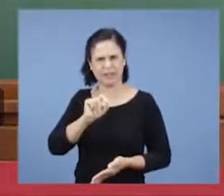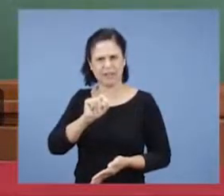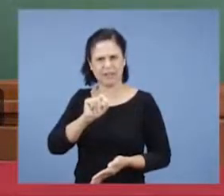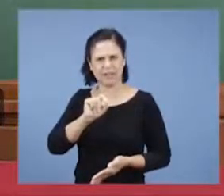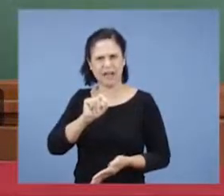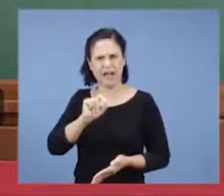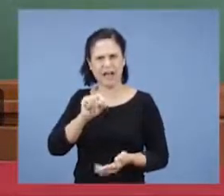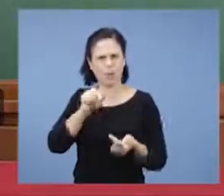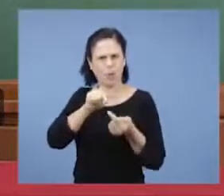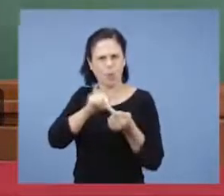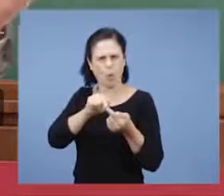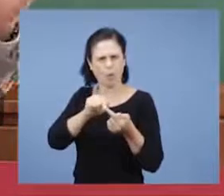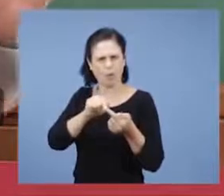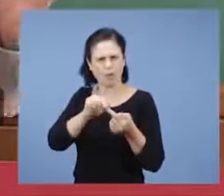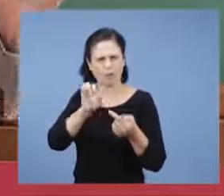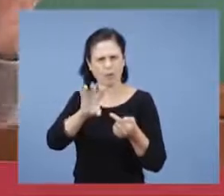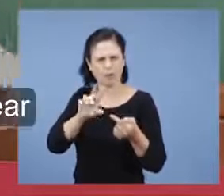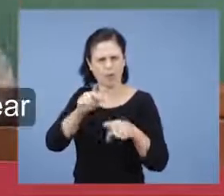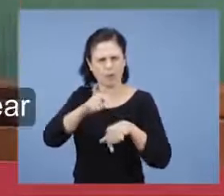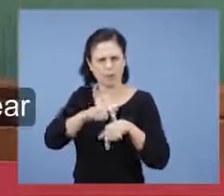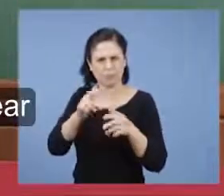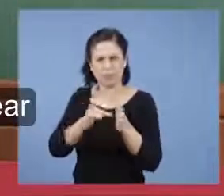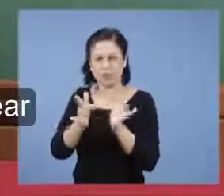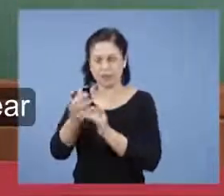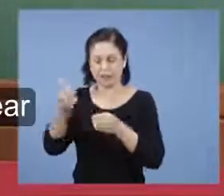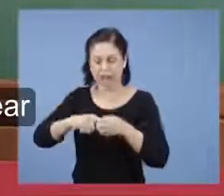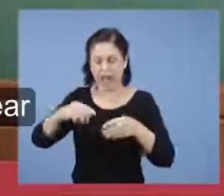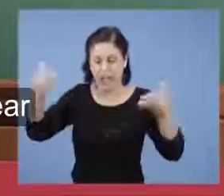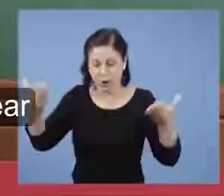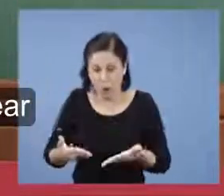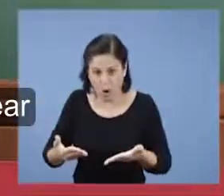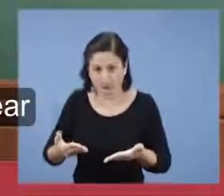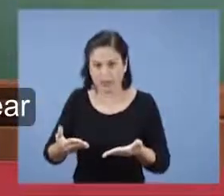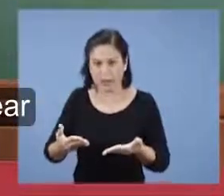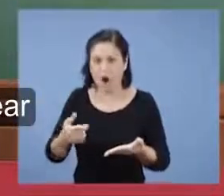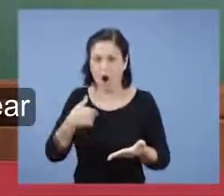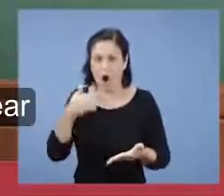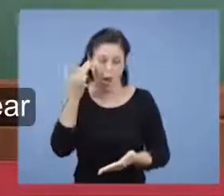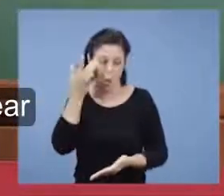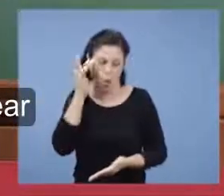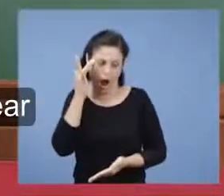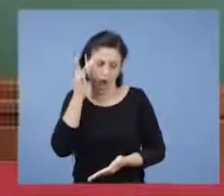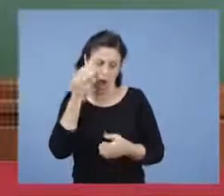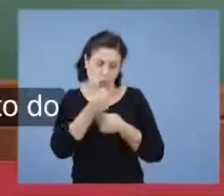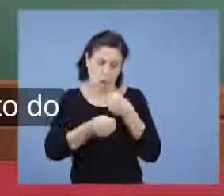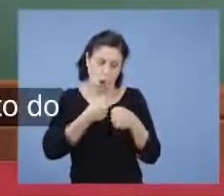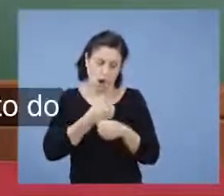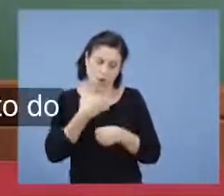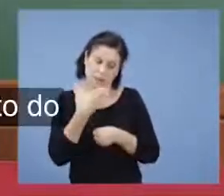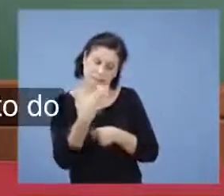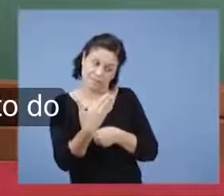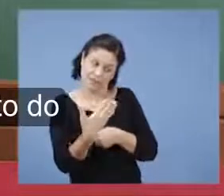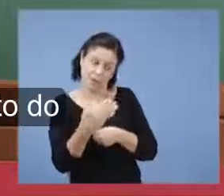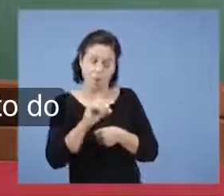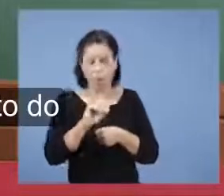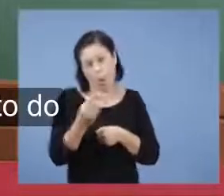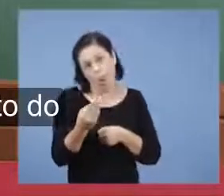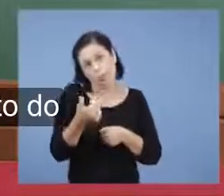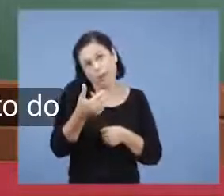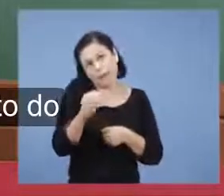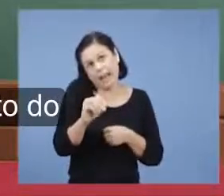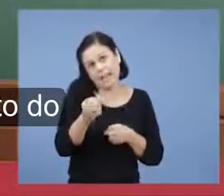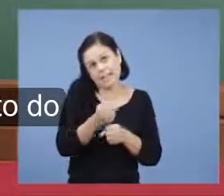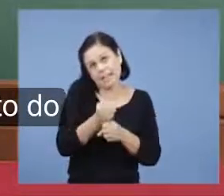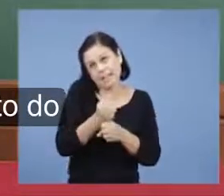tempo. Jesus vem agora, olha, diante disso, eu acho que o ano que vem, daqui a dez anos. Não,